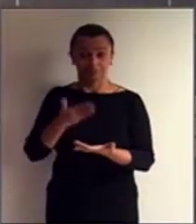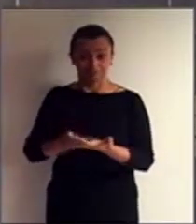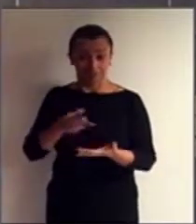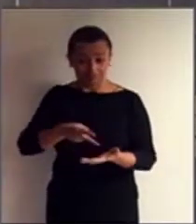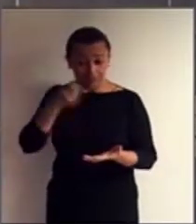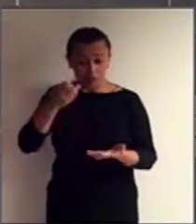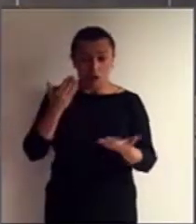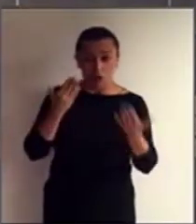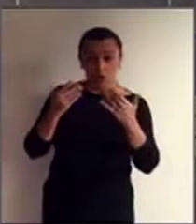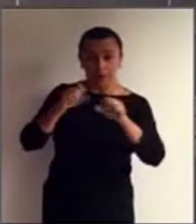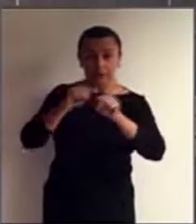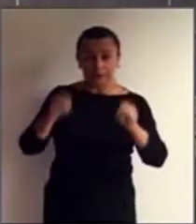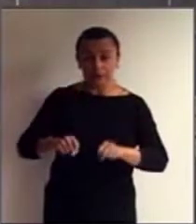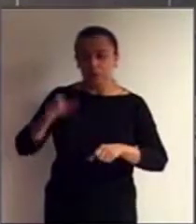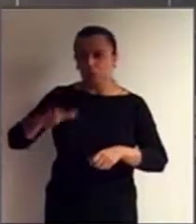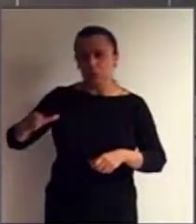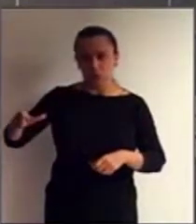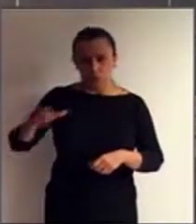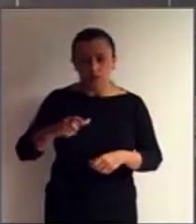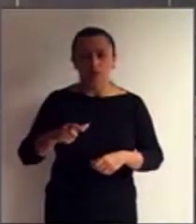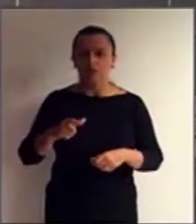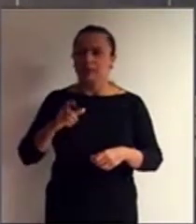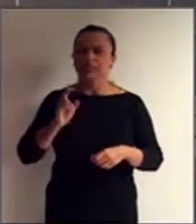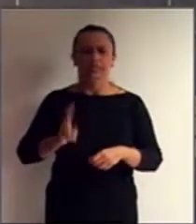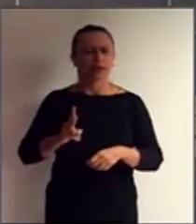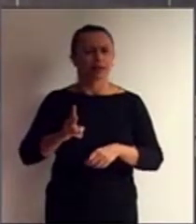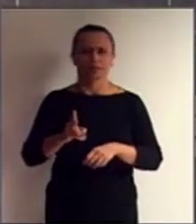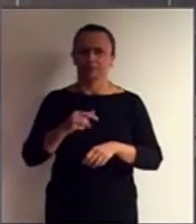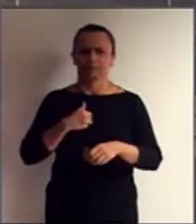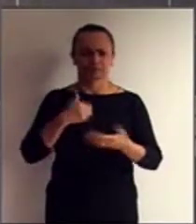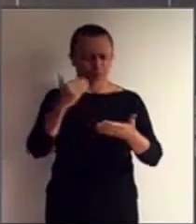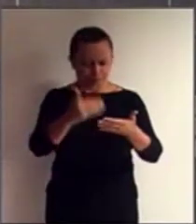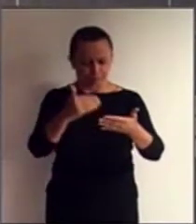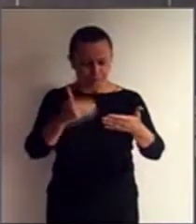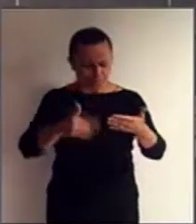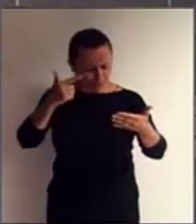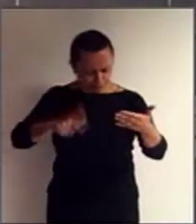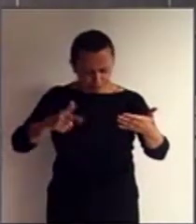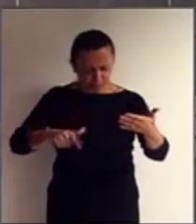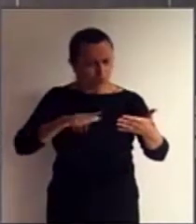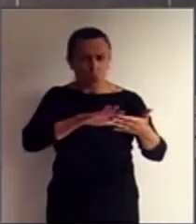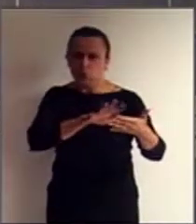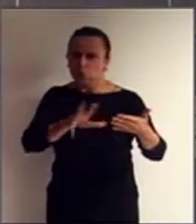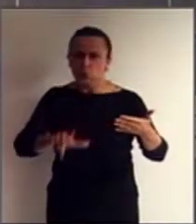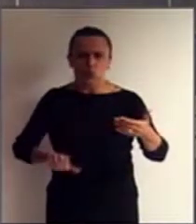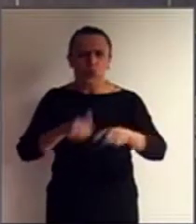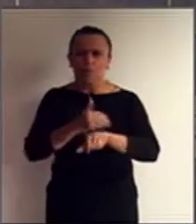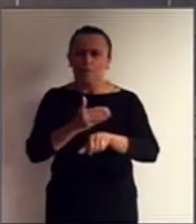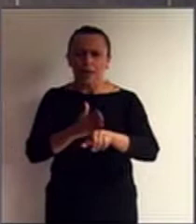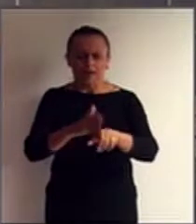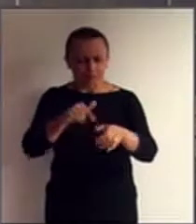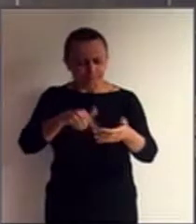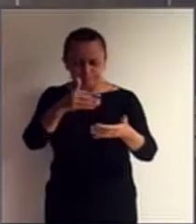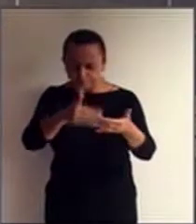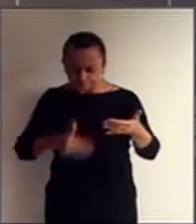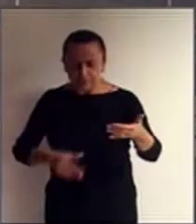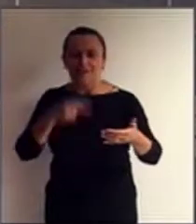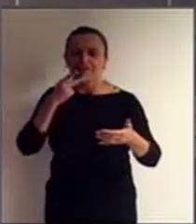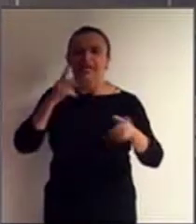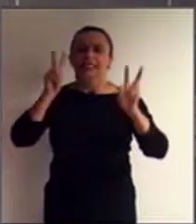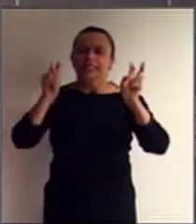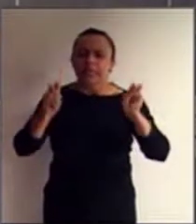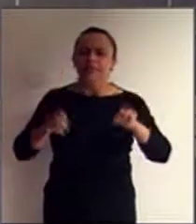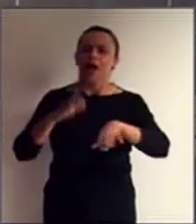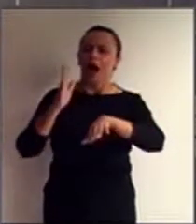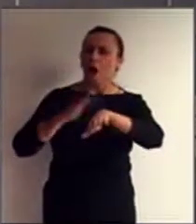em todo momento a Convenção vai tratar da autonomia e da independência